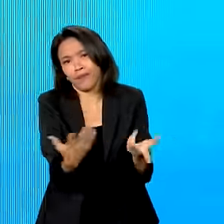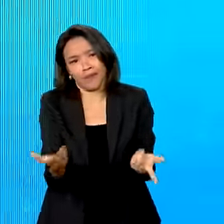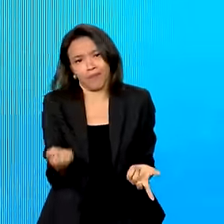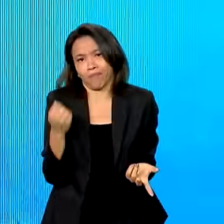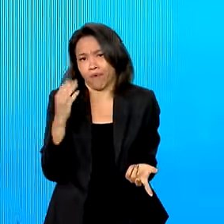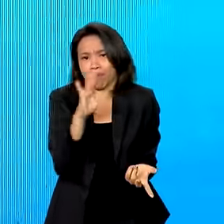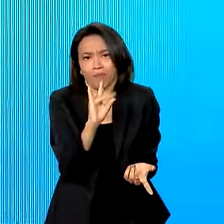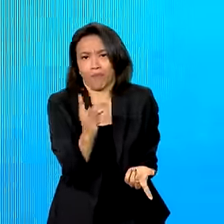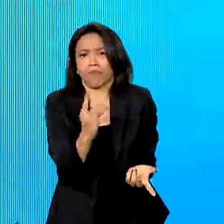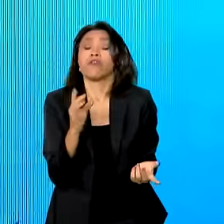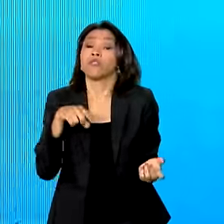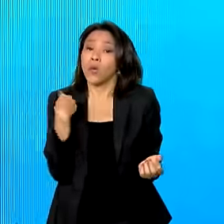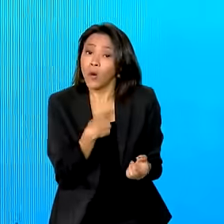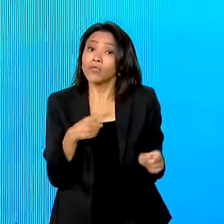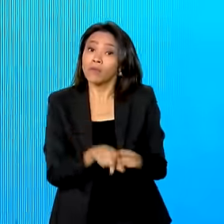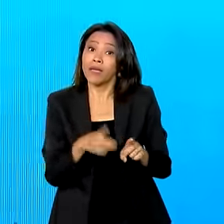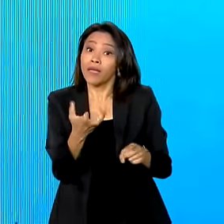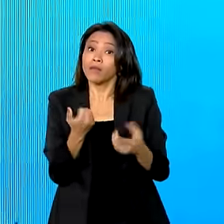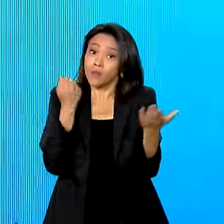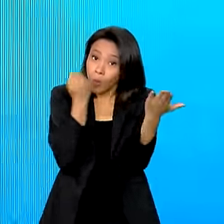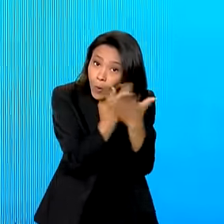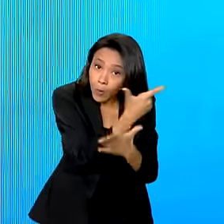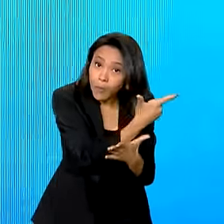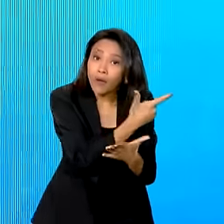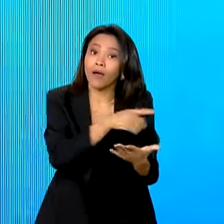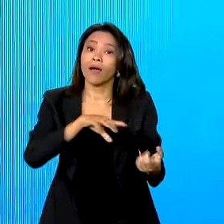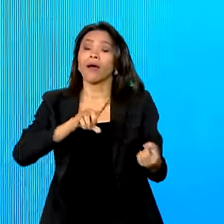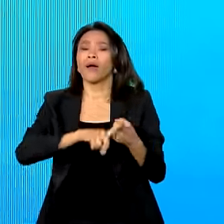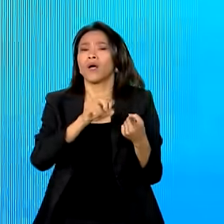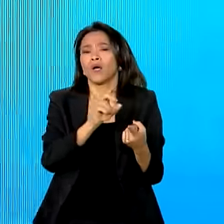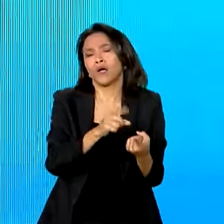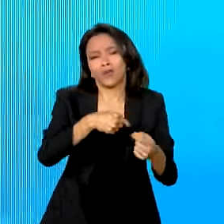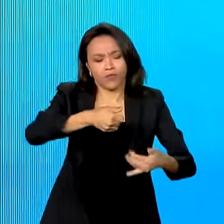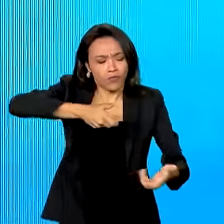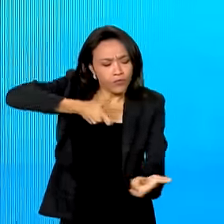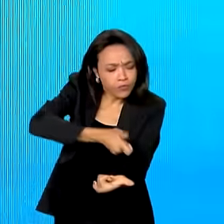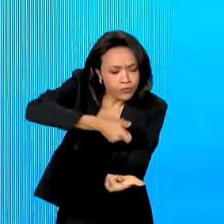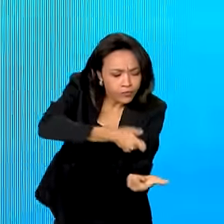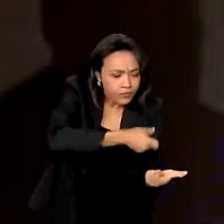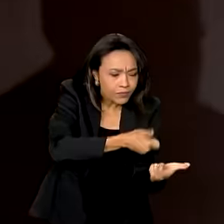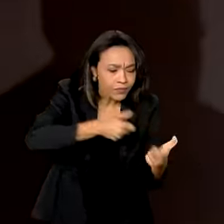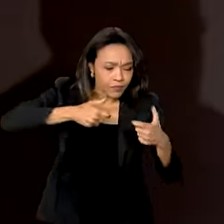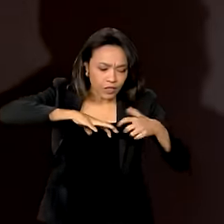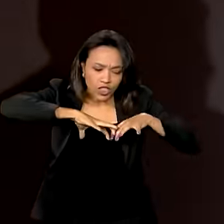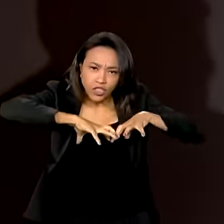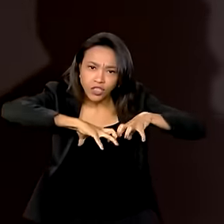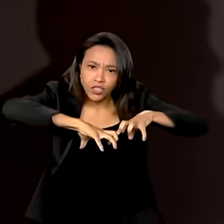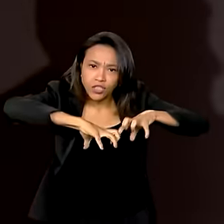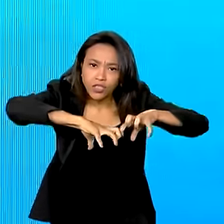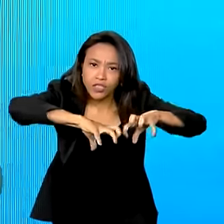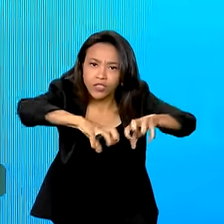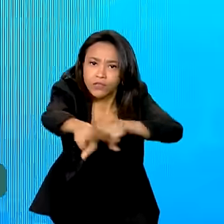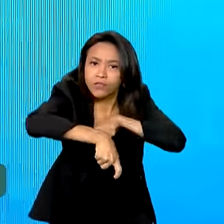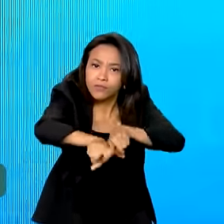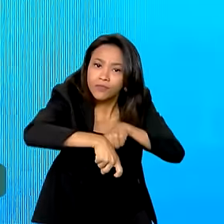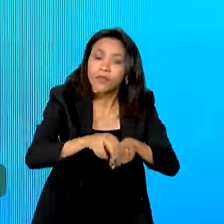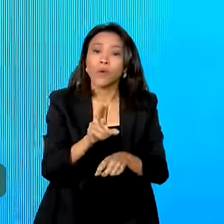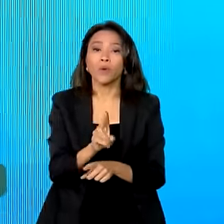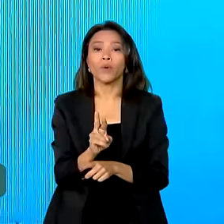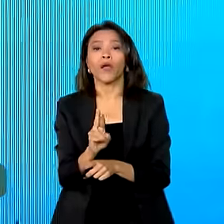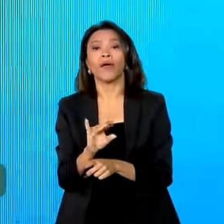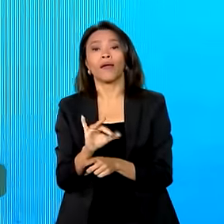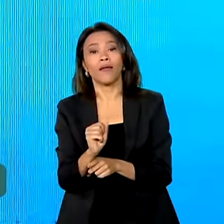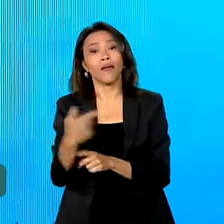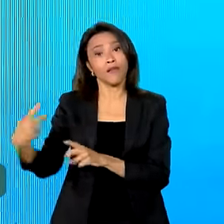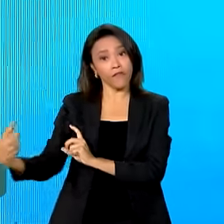também, como foi dito pelo ministro Alexandre Silveira, comprar uréia, comprar colher de potássio, comprar sal, ganhar competitividade e vender os nossos